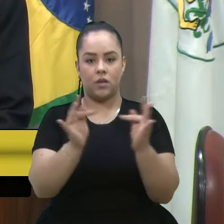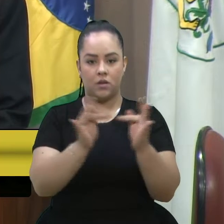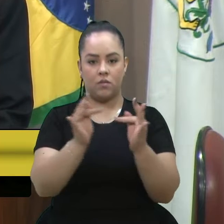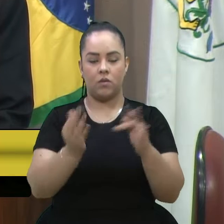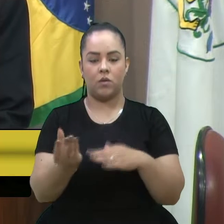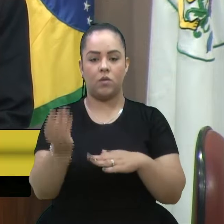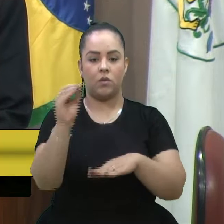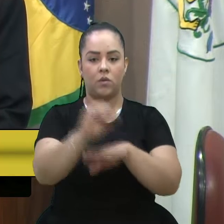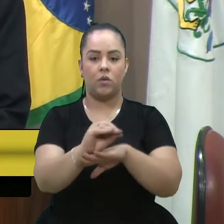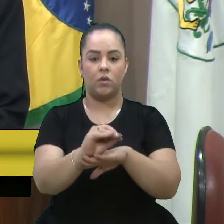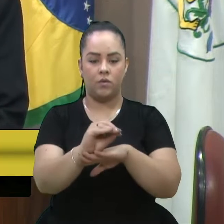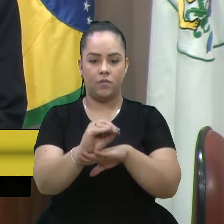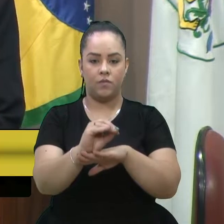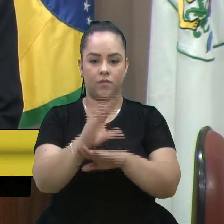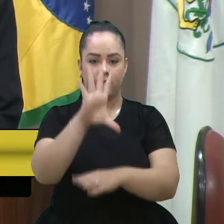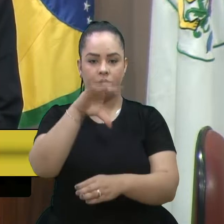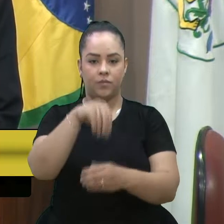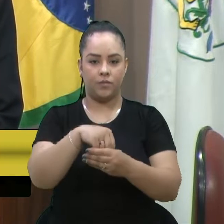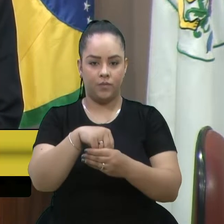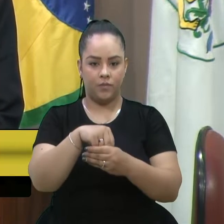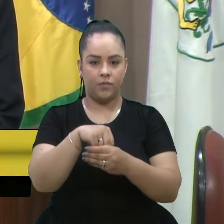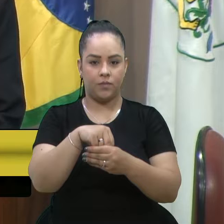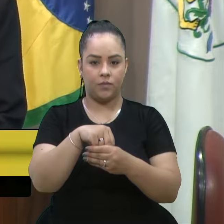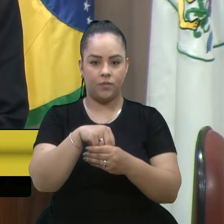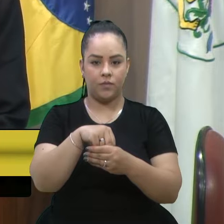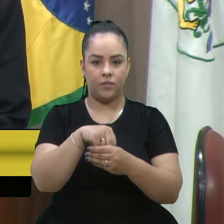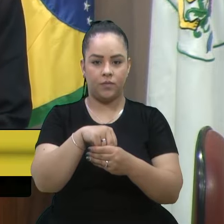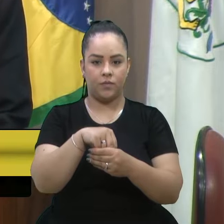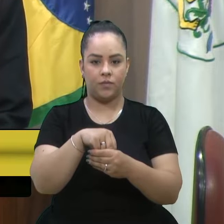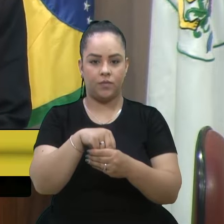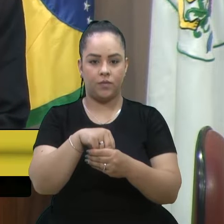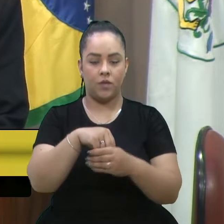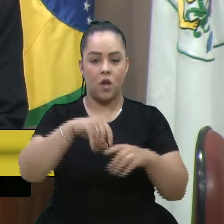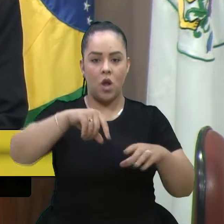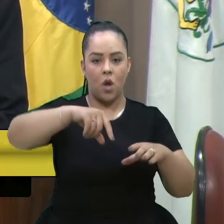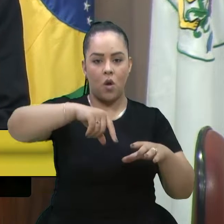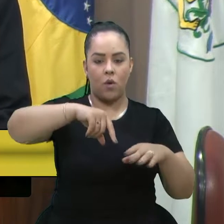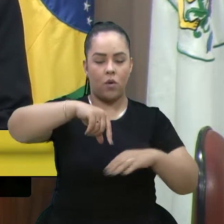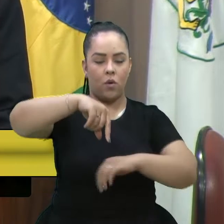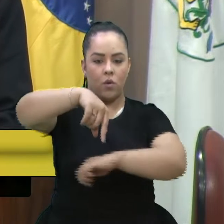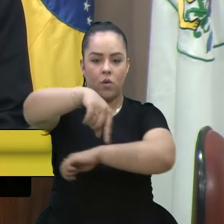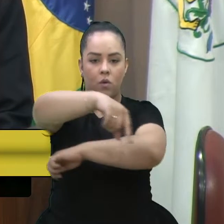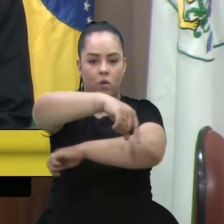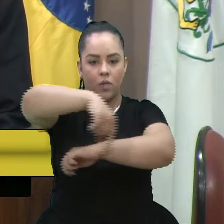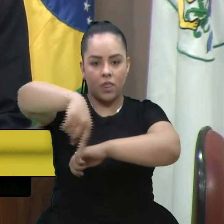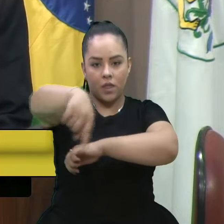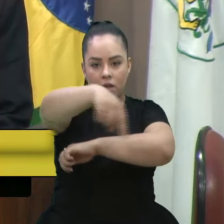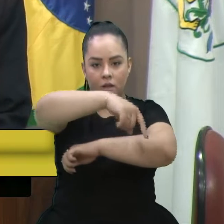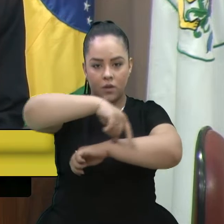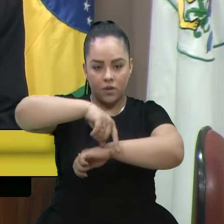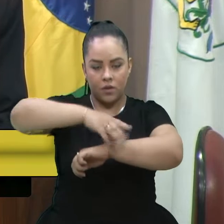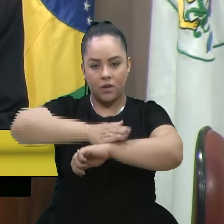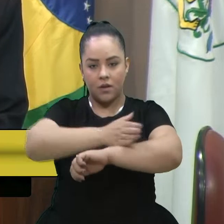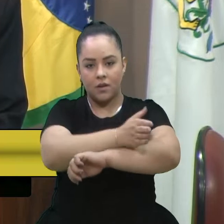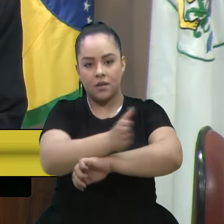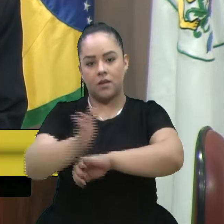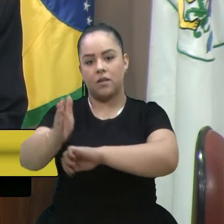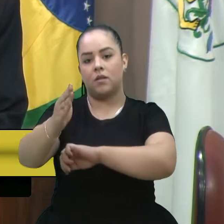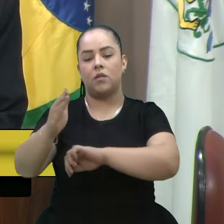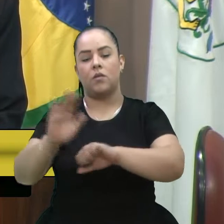inserção rotatória na entrada do bairro serrano pela